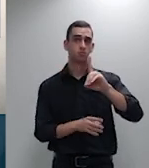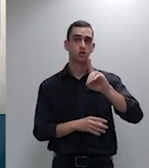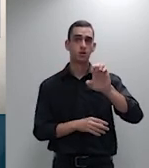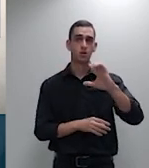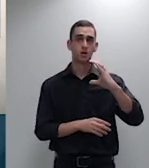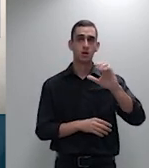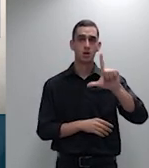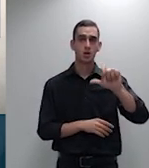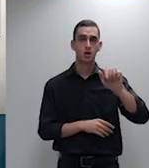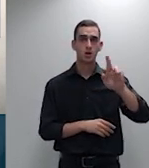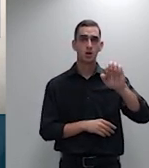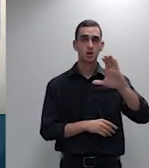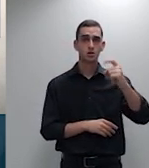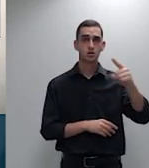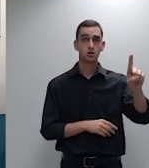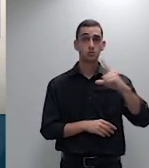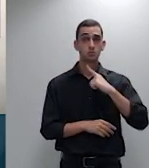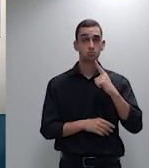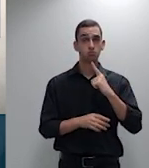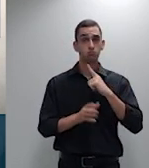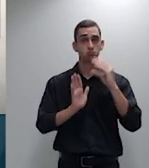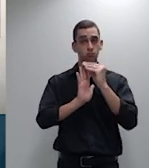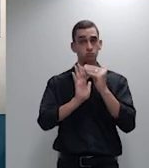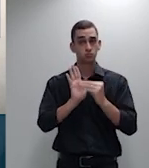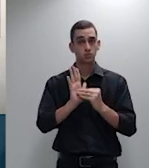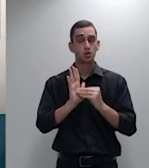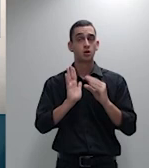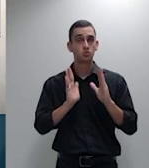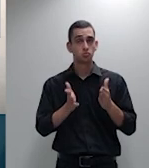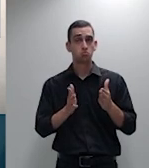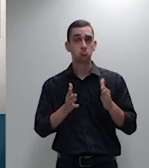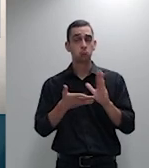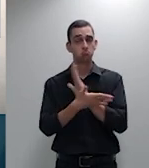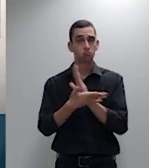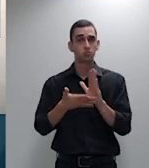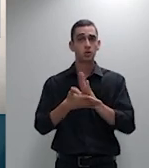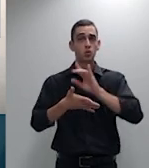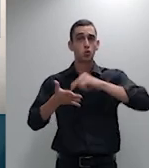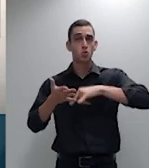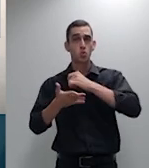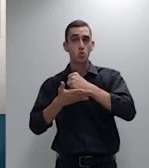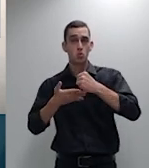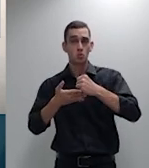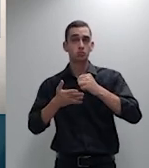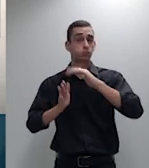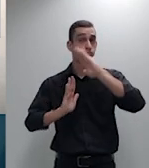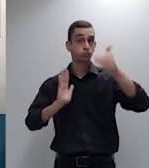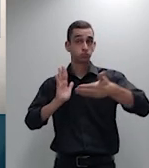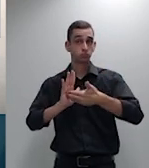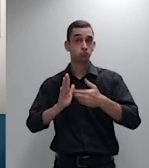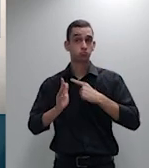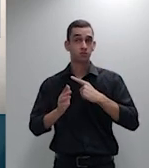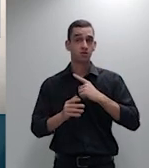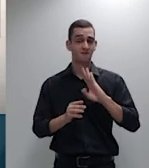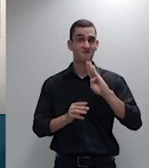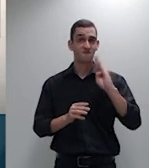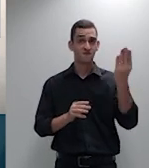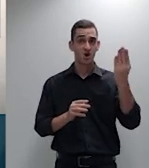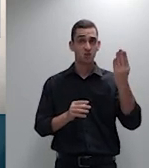diz que diferentemente do documento integral quando a falsidade é do documento que demanda aí sim